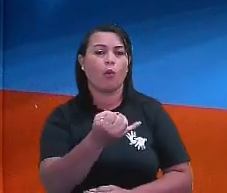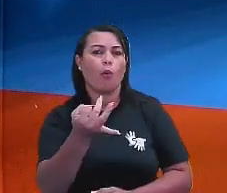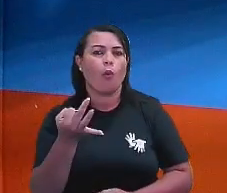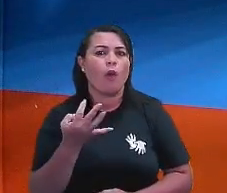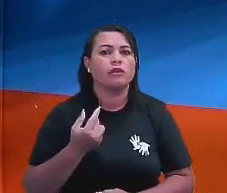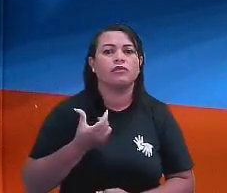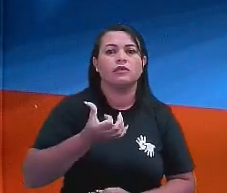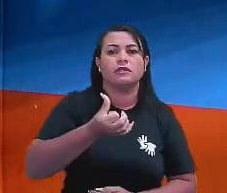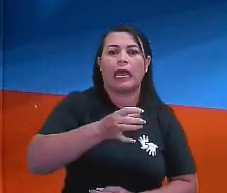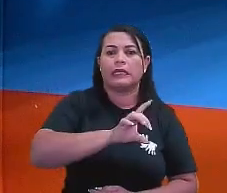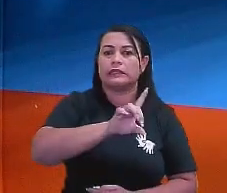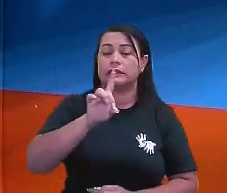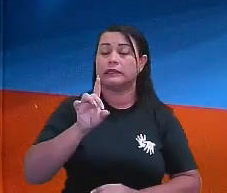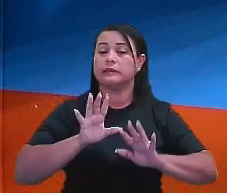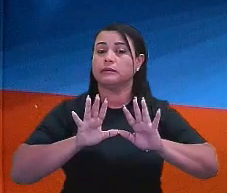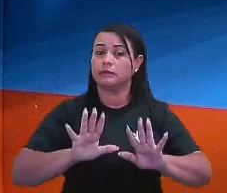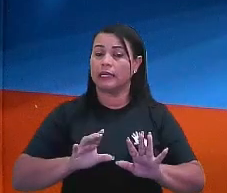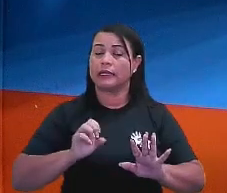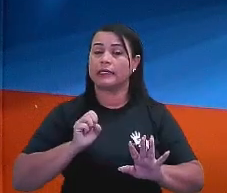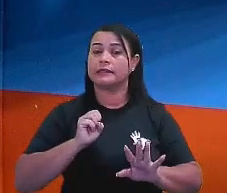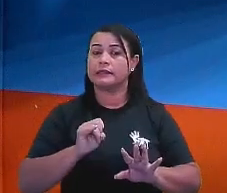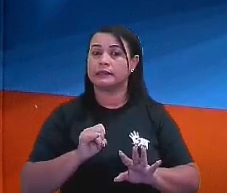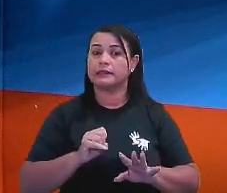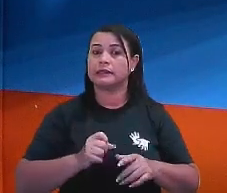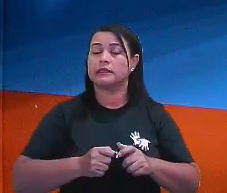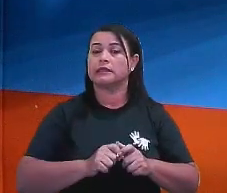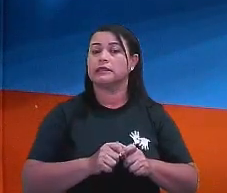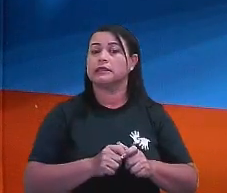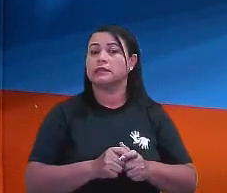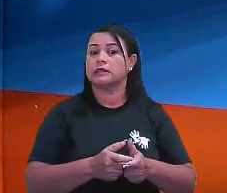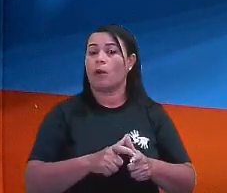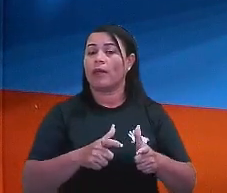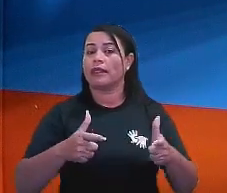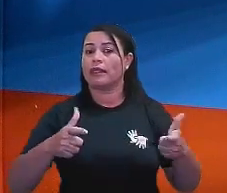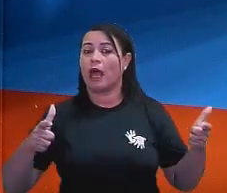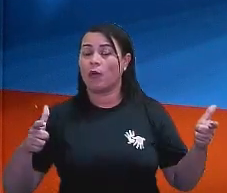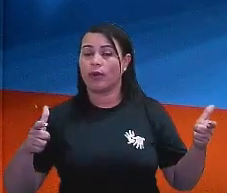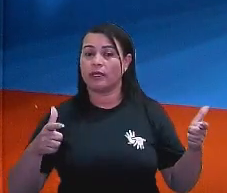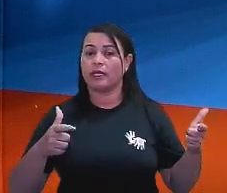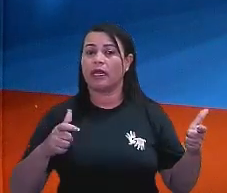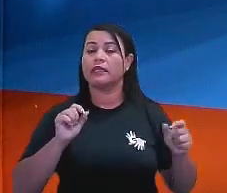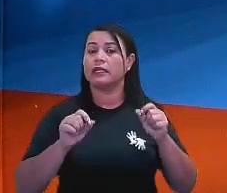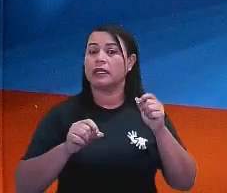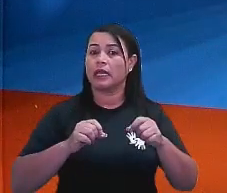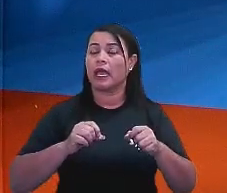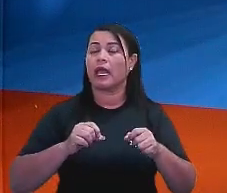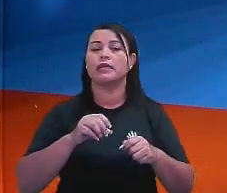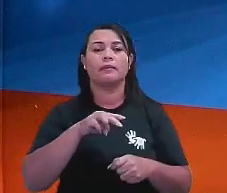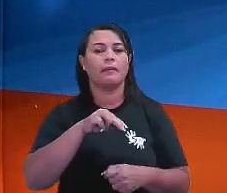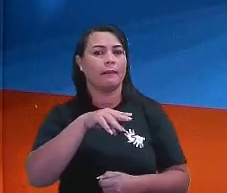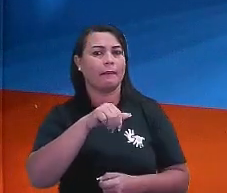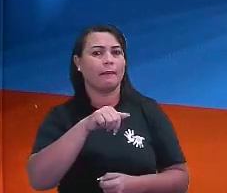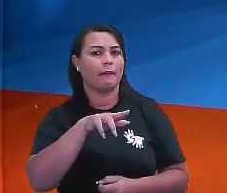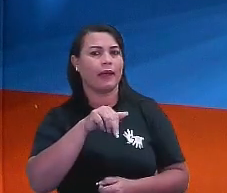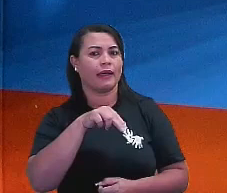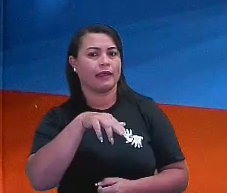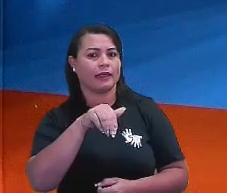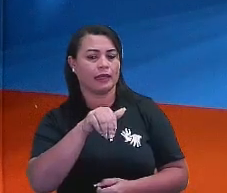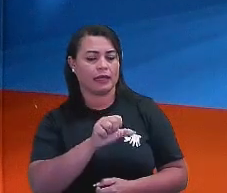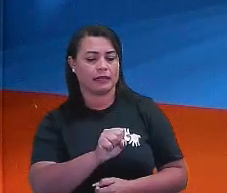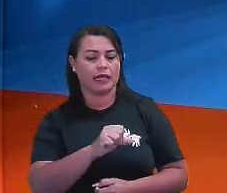seis dias. Se aumentamos a quantidade de máquinas, a quantidade de dias gastos irá